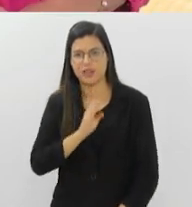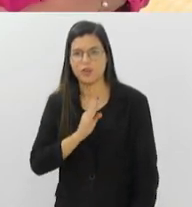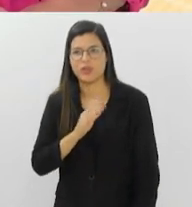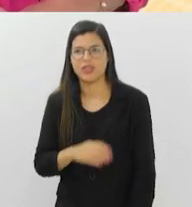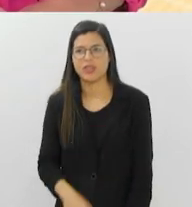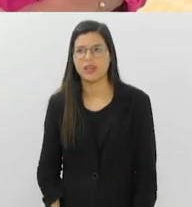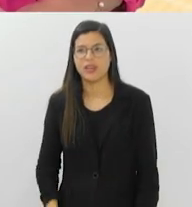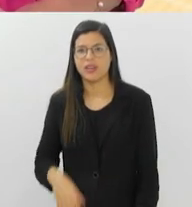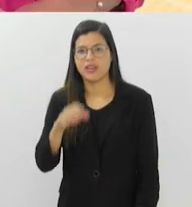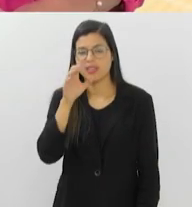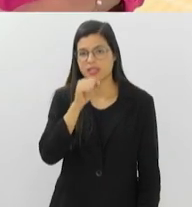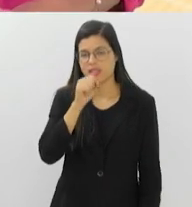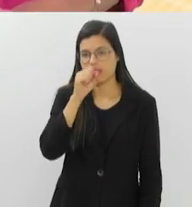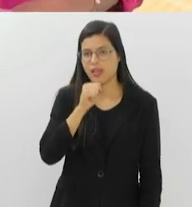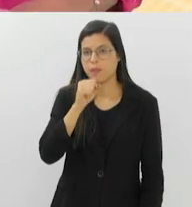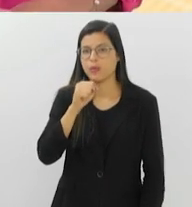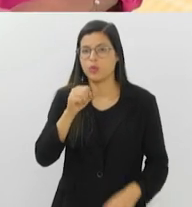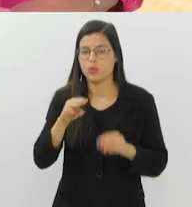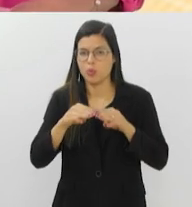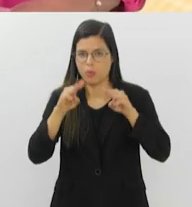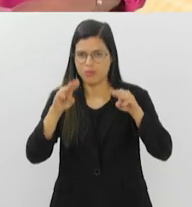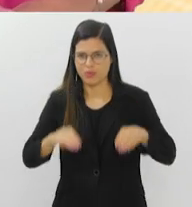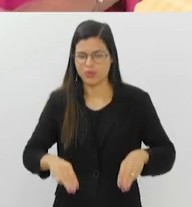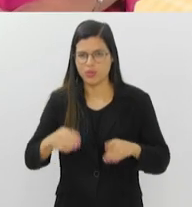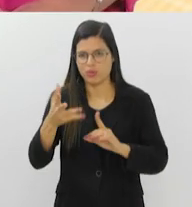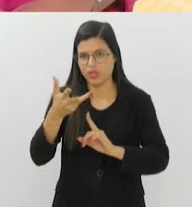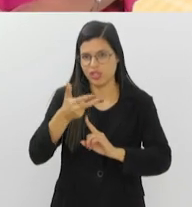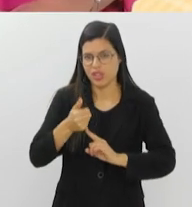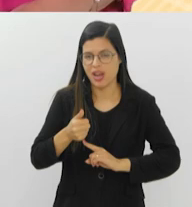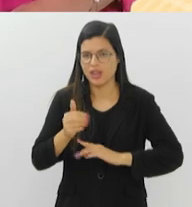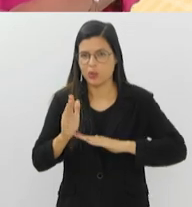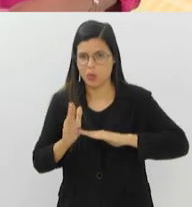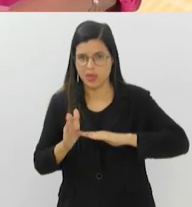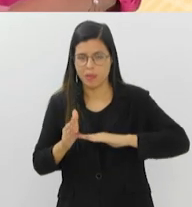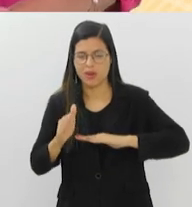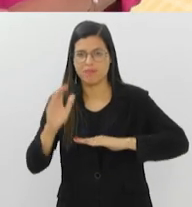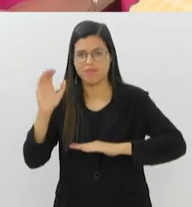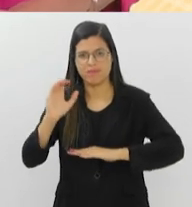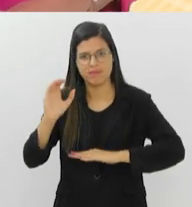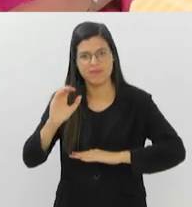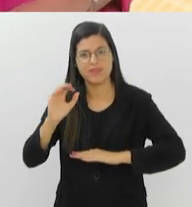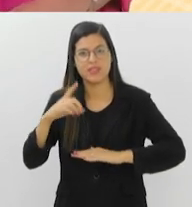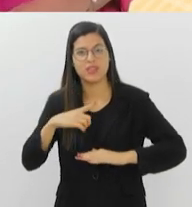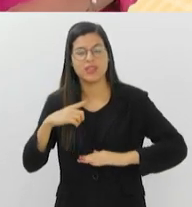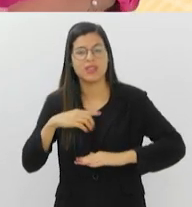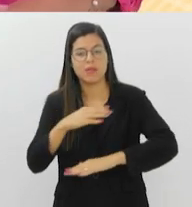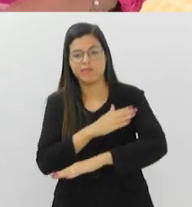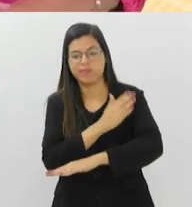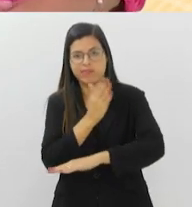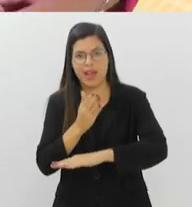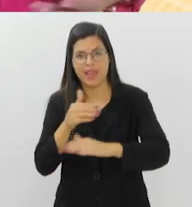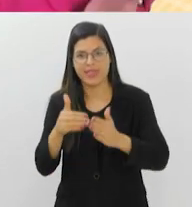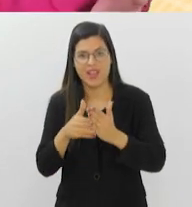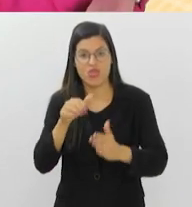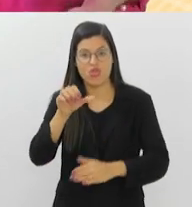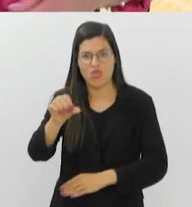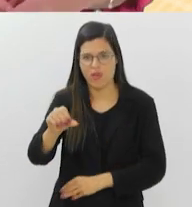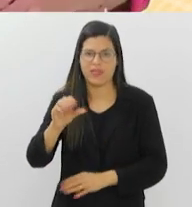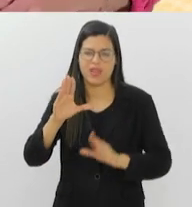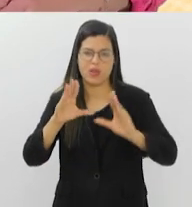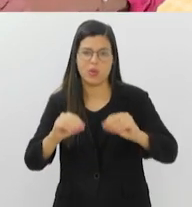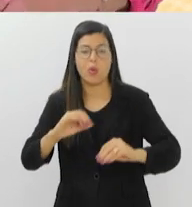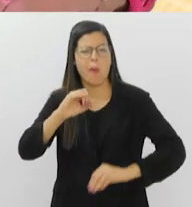sábado, o Museu de Arte Contemporânea de Niterói abre as portas com o horário estendido até as 9 horas da noite. Uma ótima